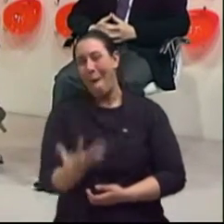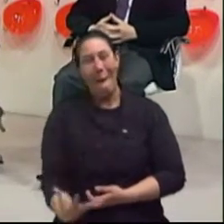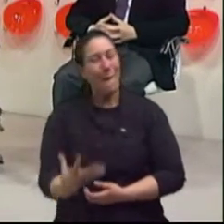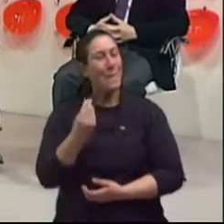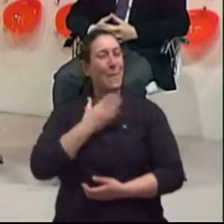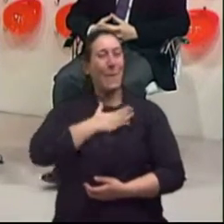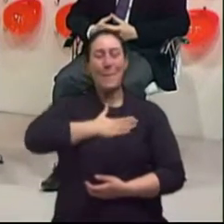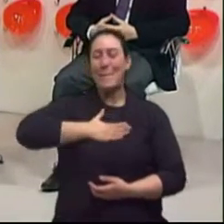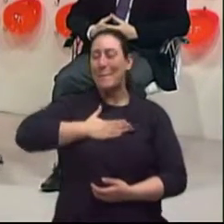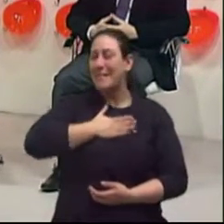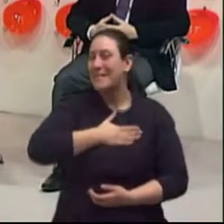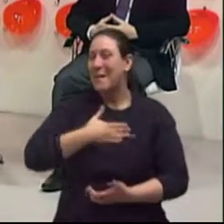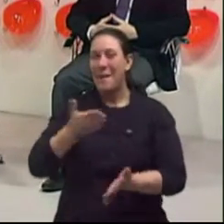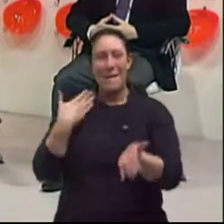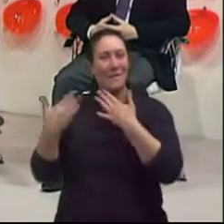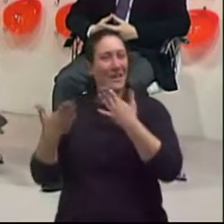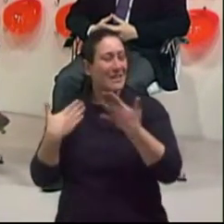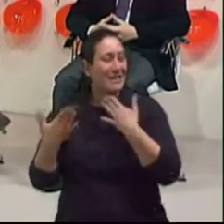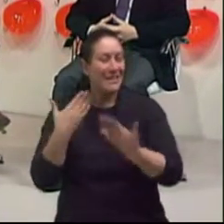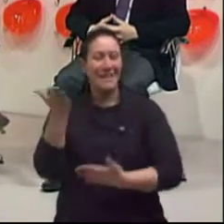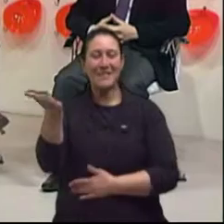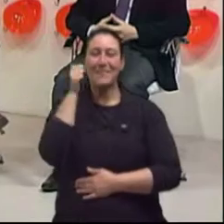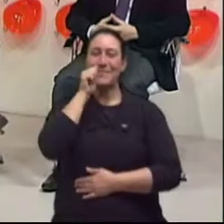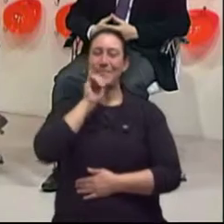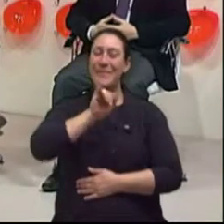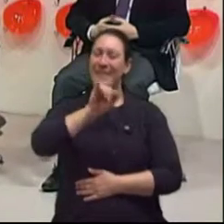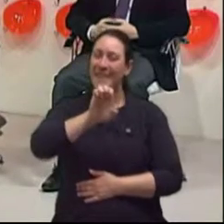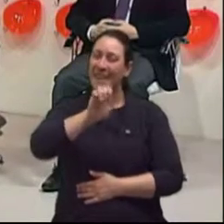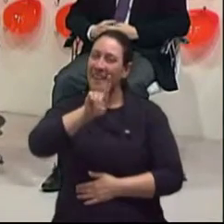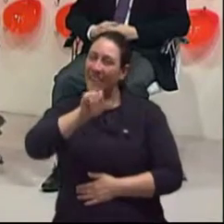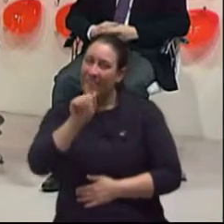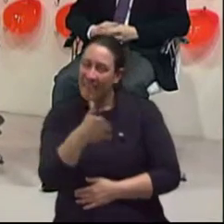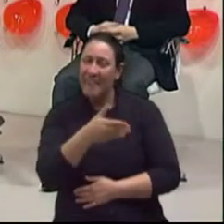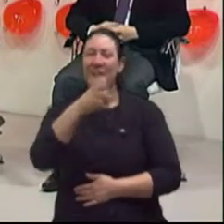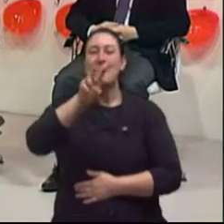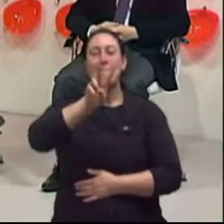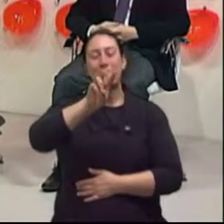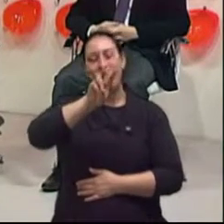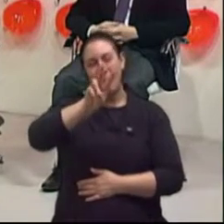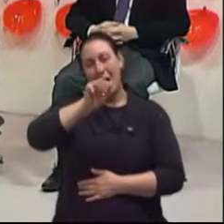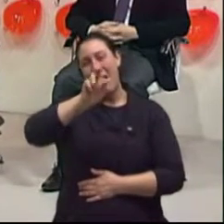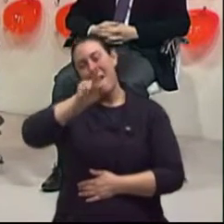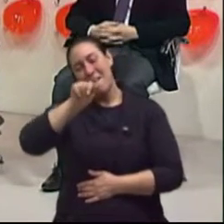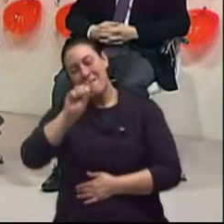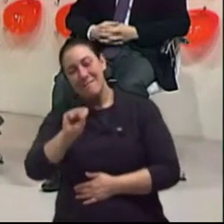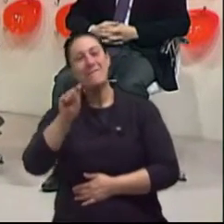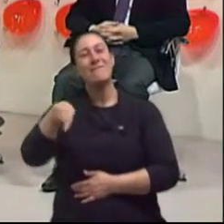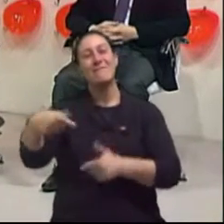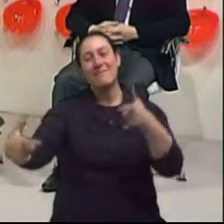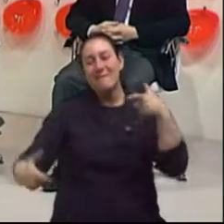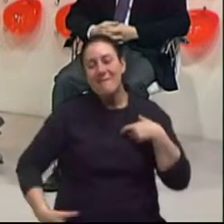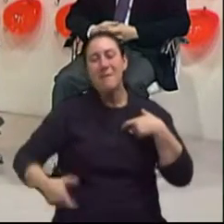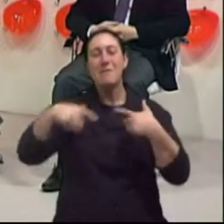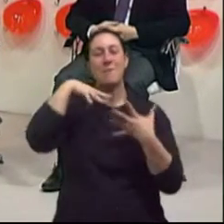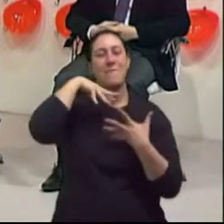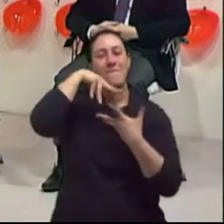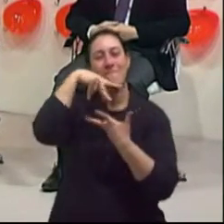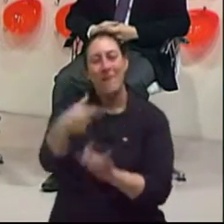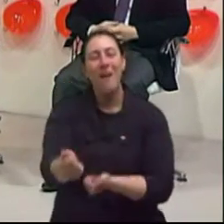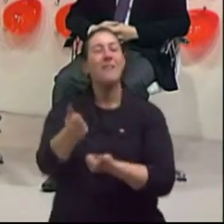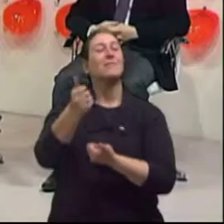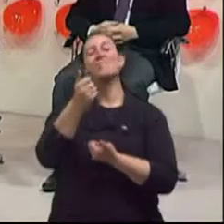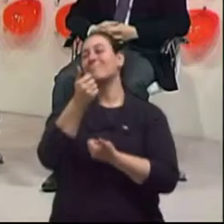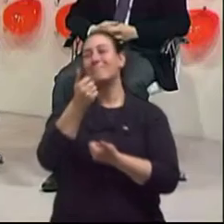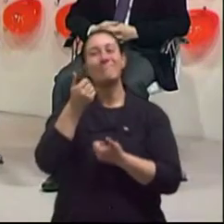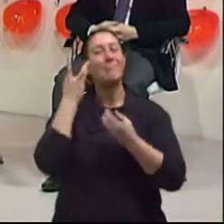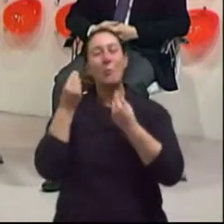prazeroso poder conversar com a Ieda Maria Vargas, com essa descontração que a gente conseguiu fazer e introduzir nessa